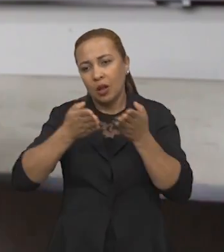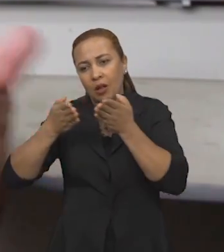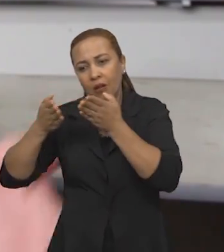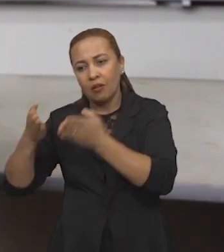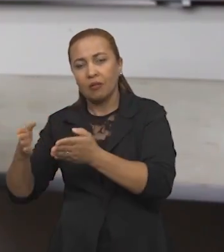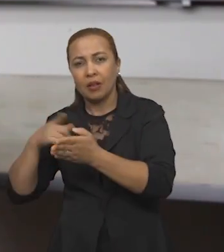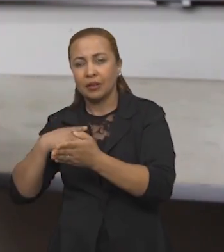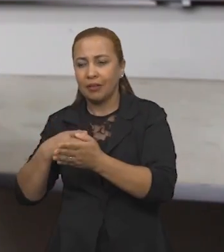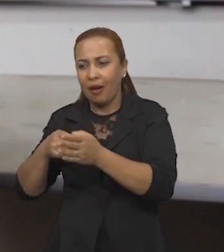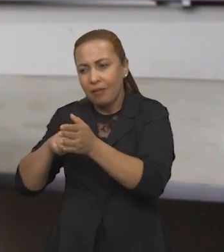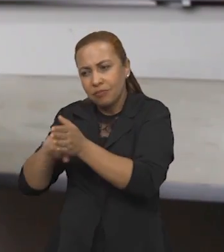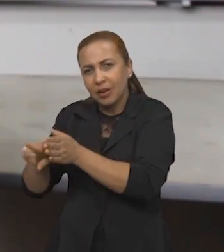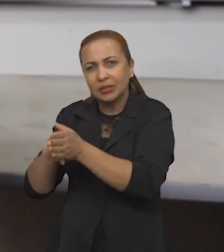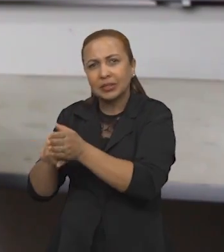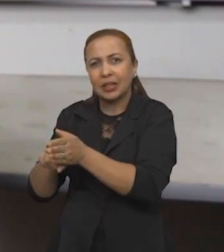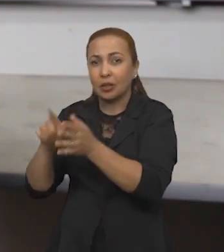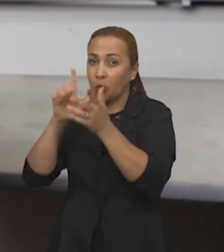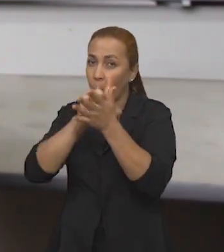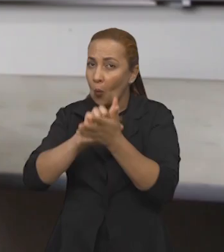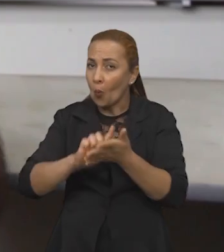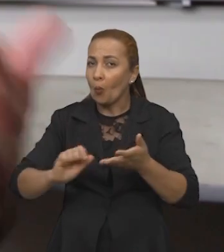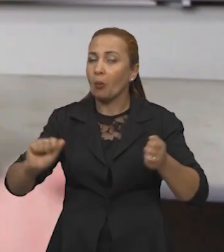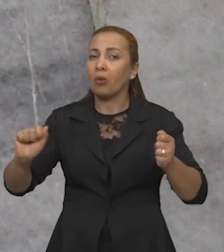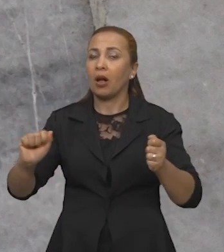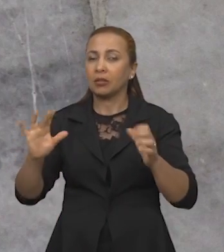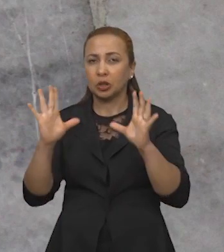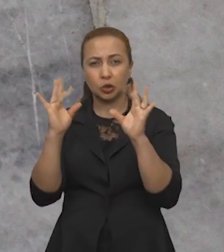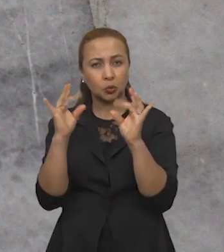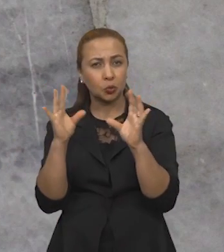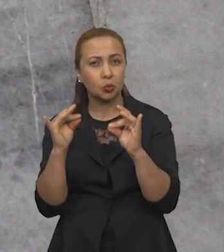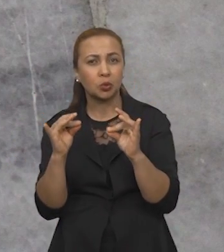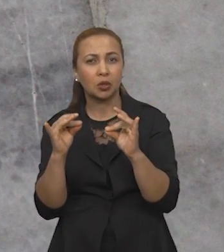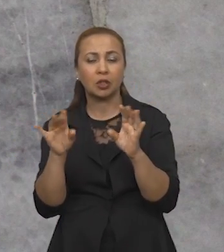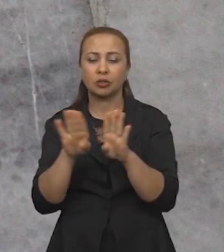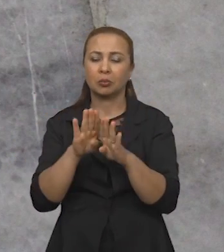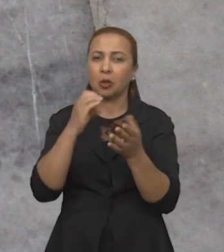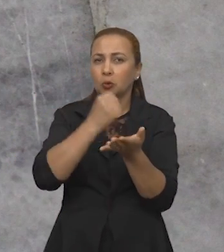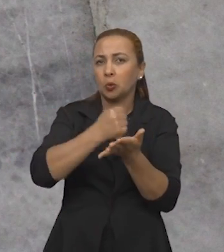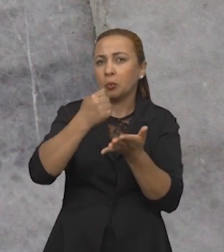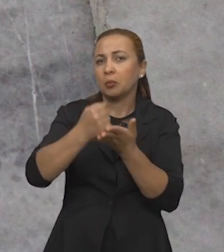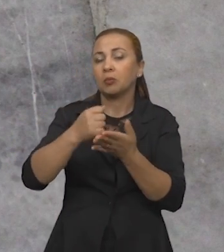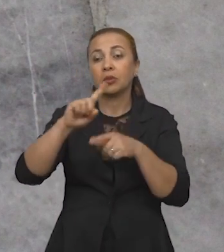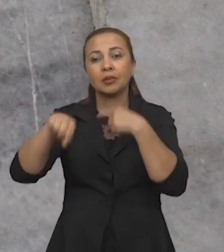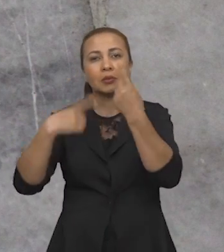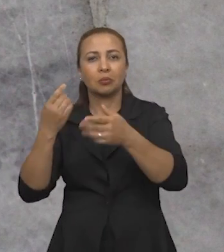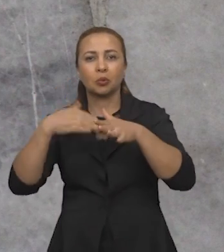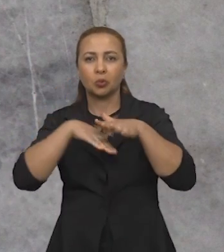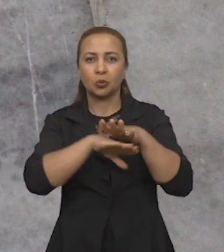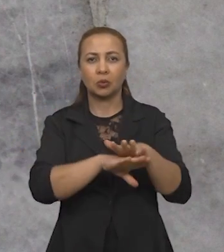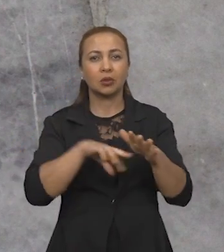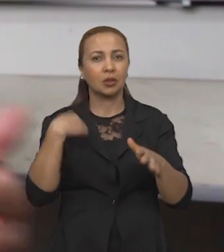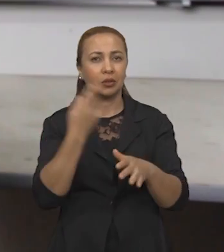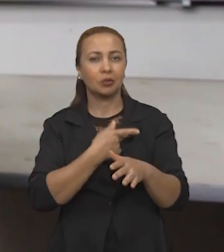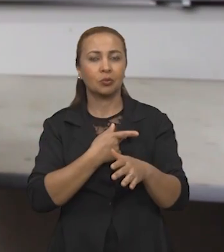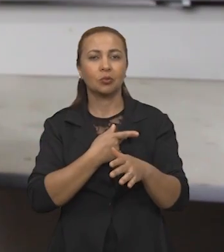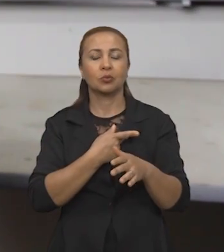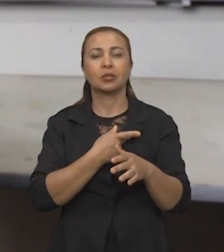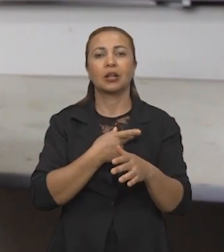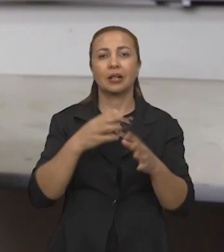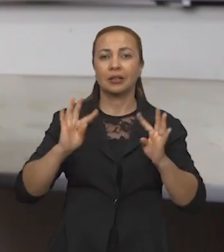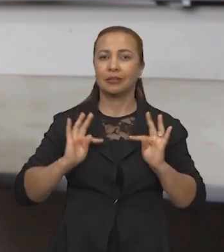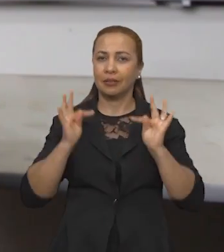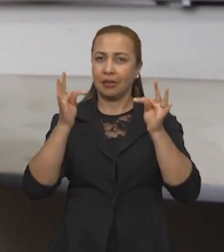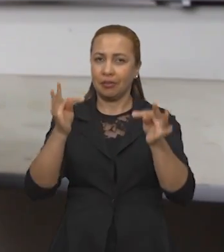vai passar por um rigor processo de higienização, de colagem, de tombamento e depois guarda em nossa